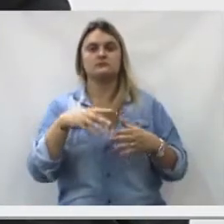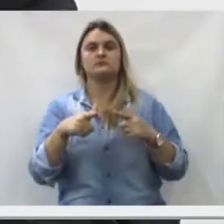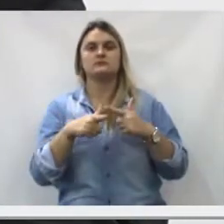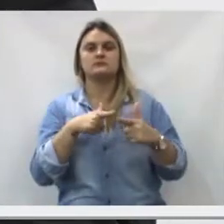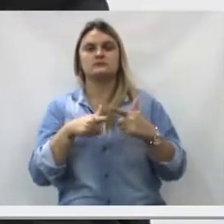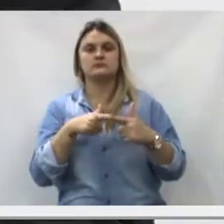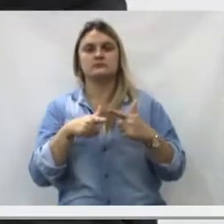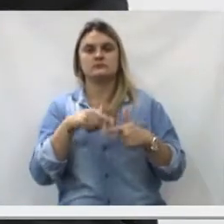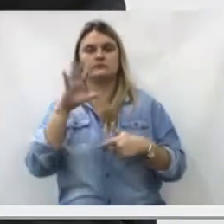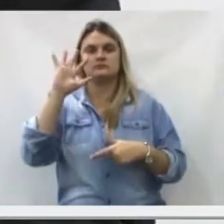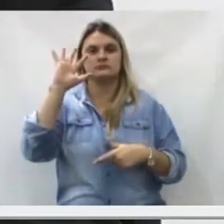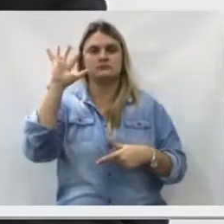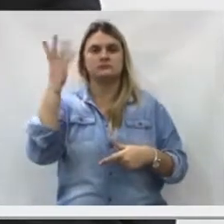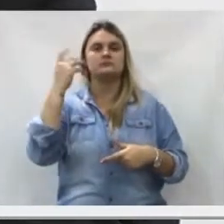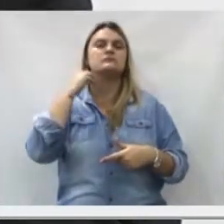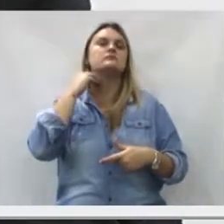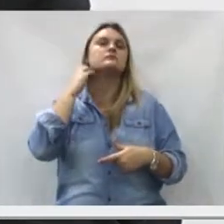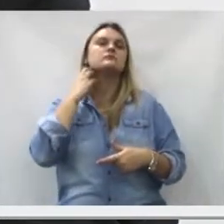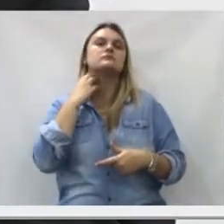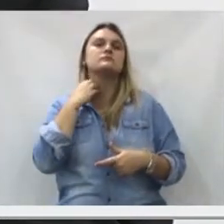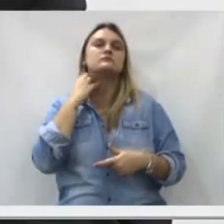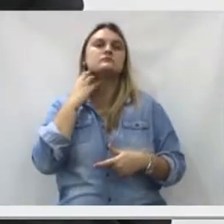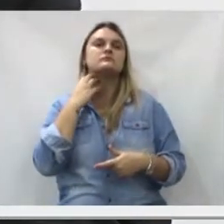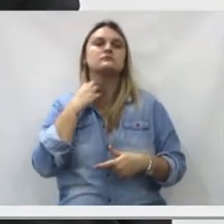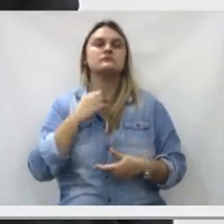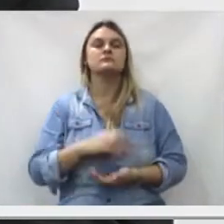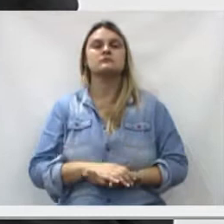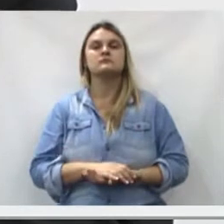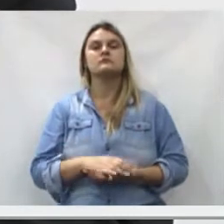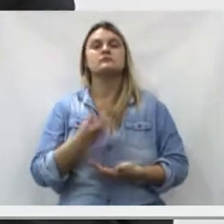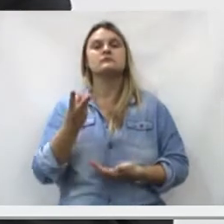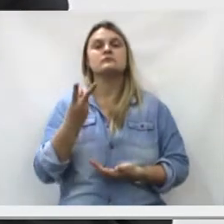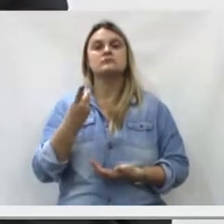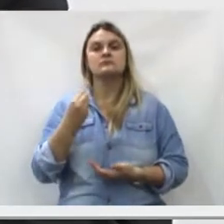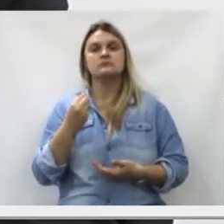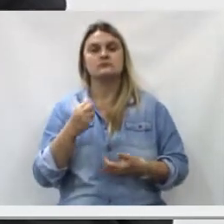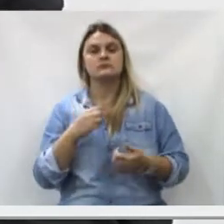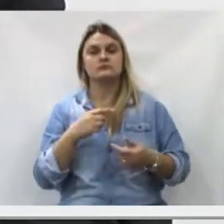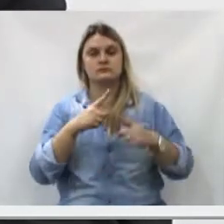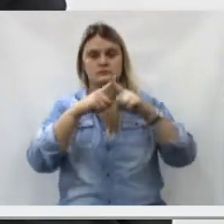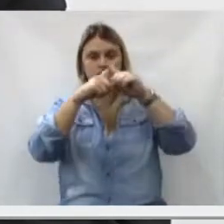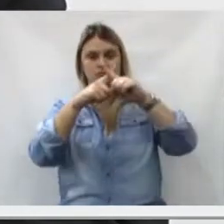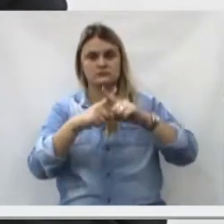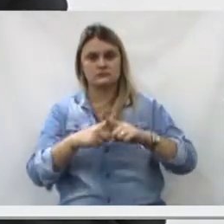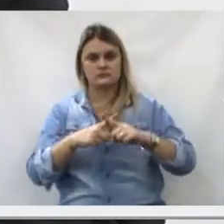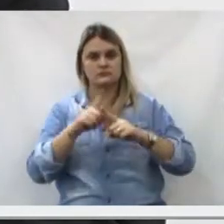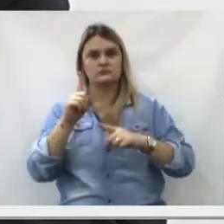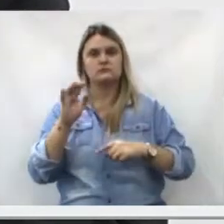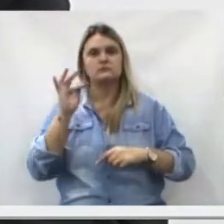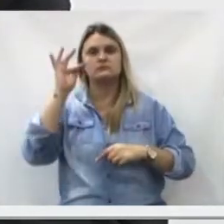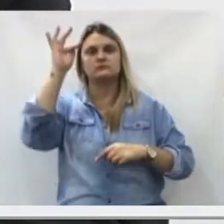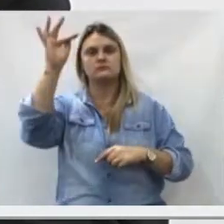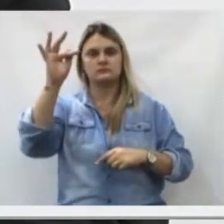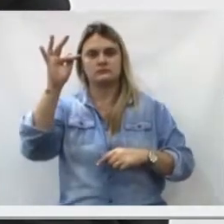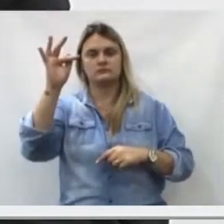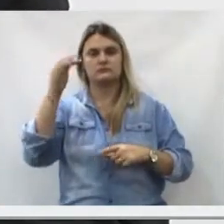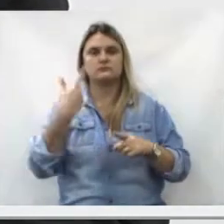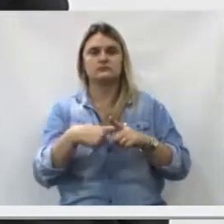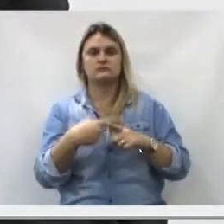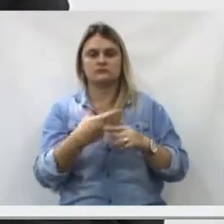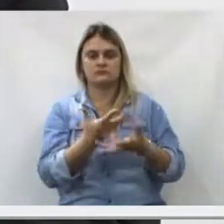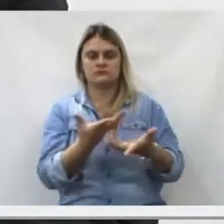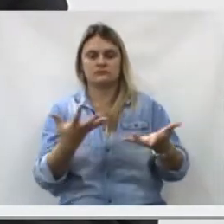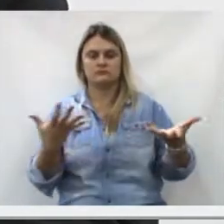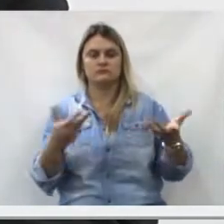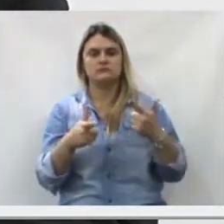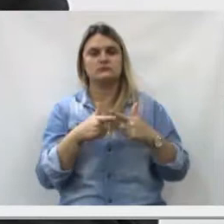em União da Vitória e região, o problema do tempo, do clima, quantas rodadas